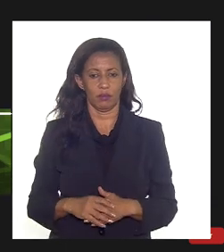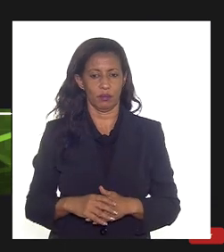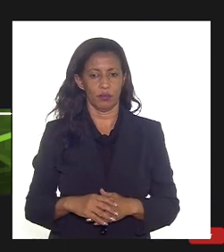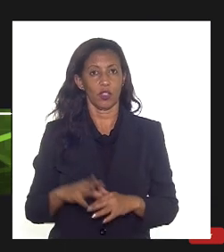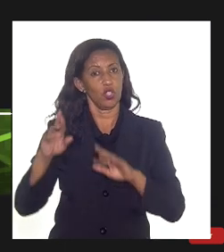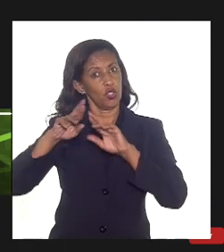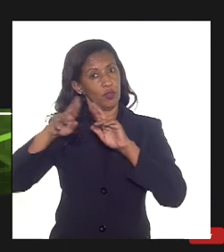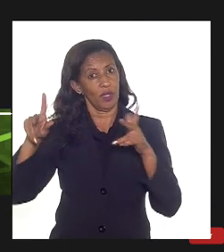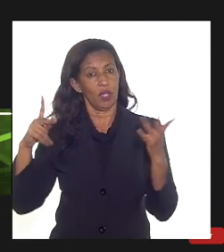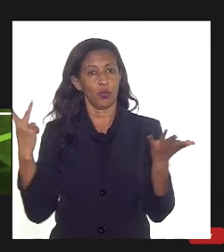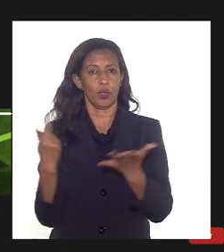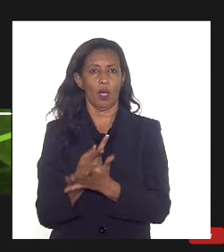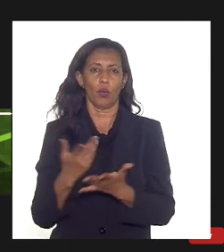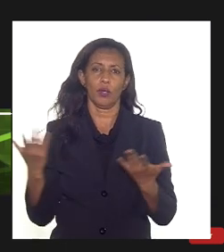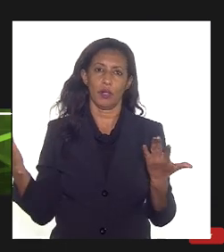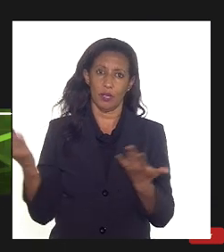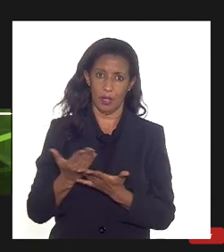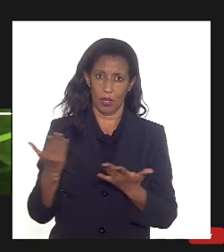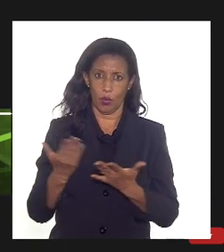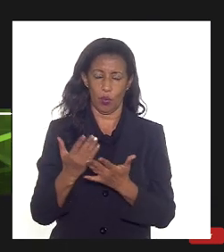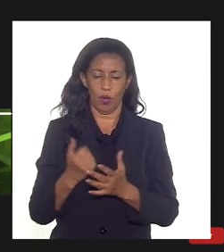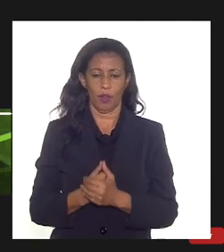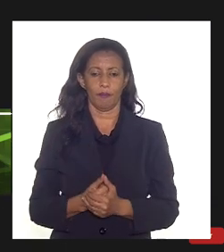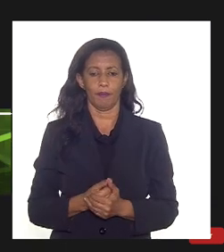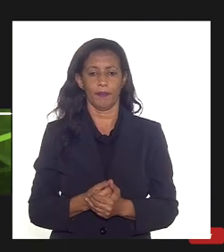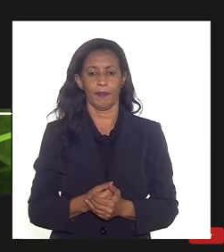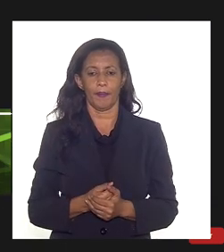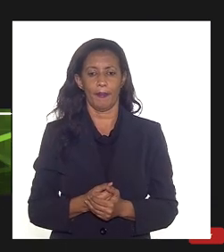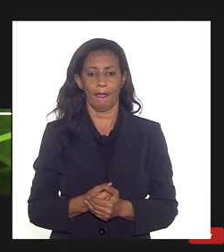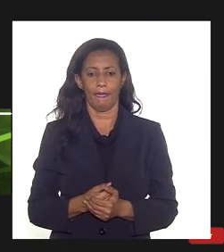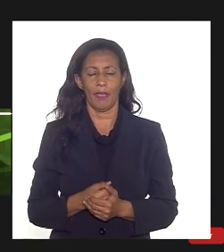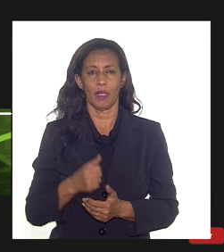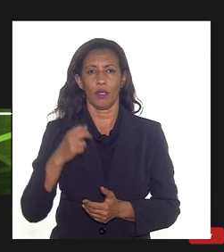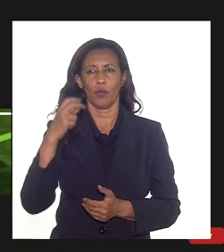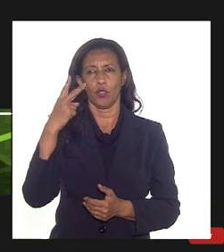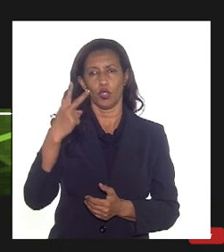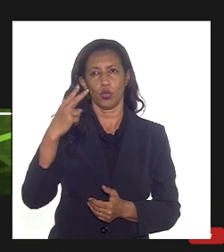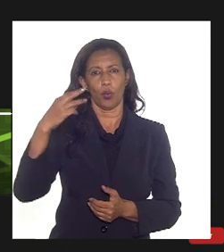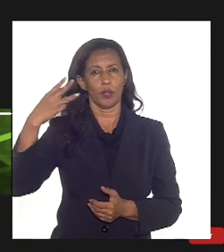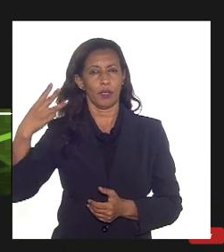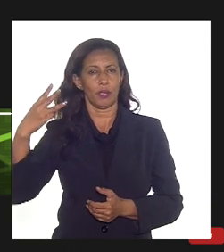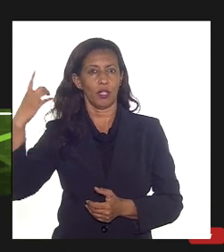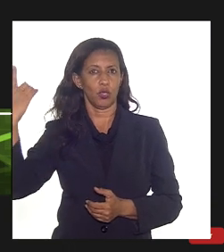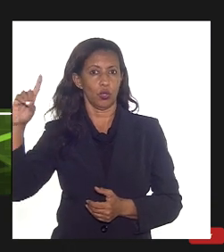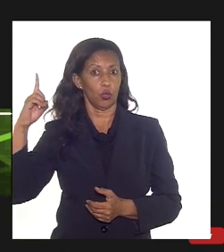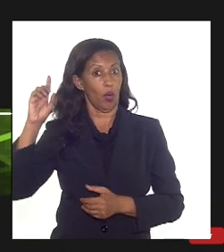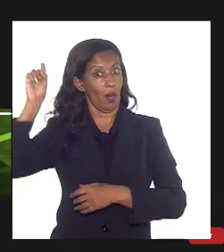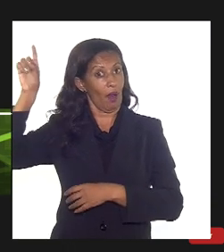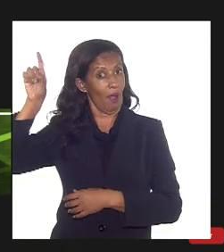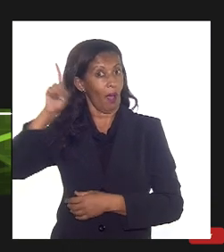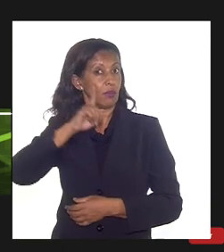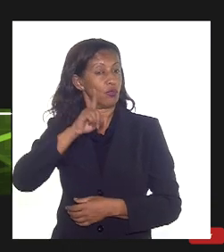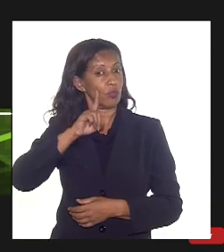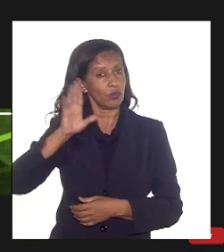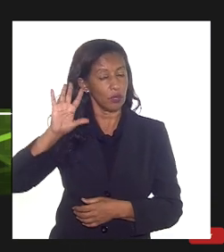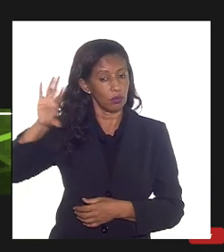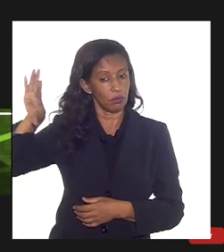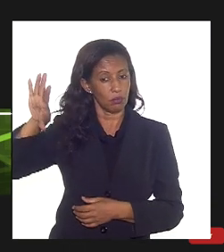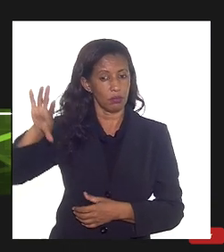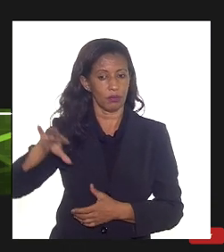acontecendo agora ele está flutuando entre dois e meio e três dólares por milhão de BPU lá dentro dos Estados Unidos lá no hub